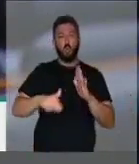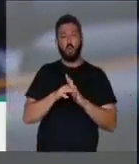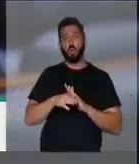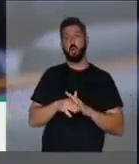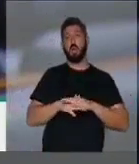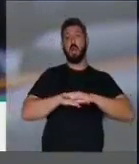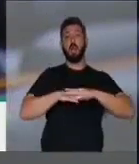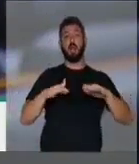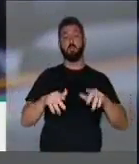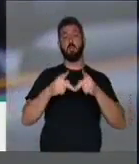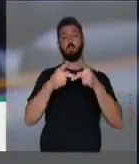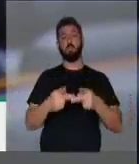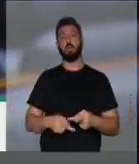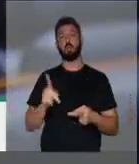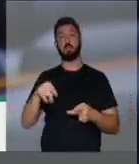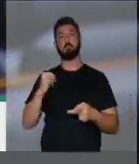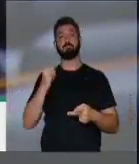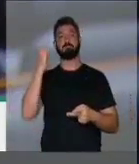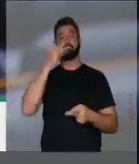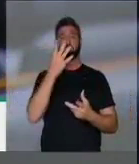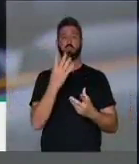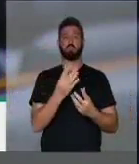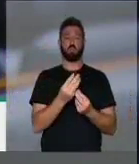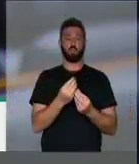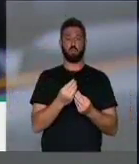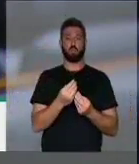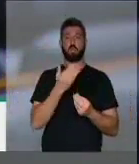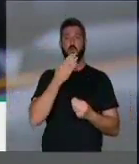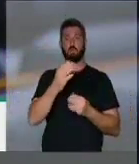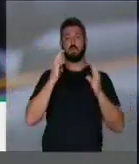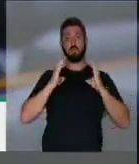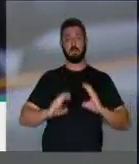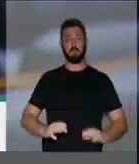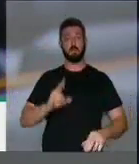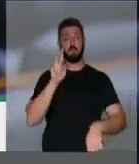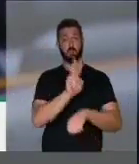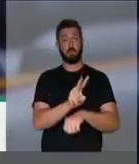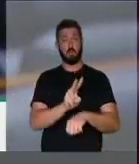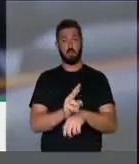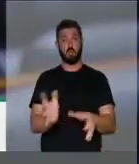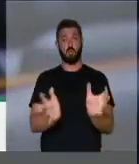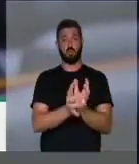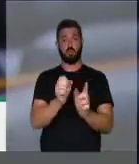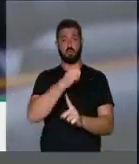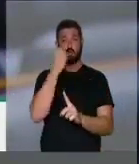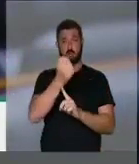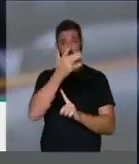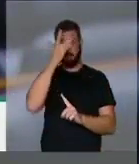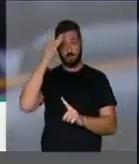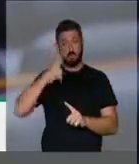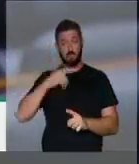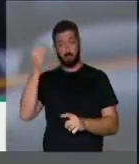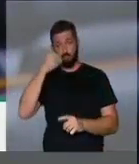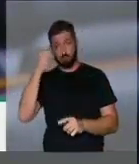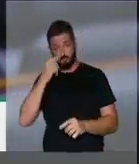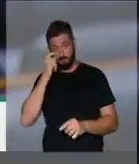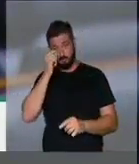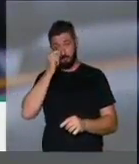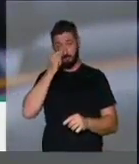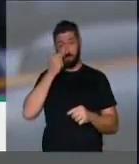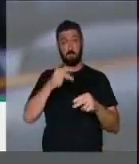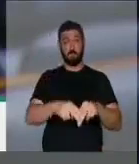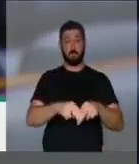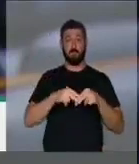extinguindo um programa de grande repercussão para o cidadão de proteção de uma rede social de pessoas que estão em situação de vulnerabilidade.